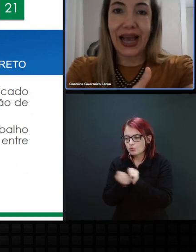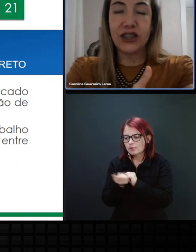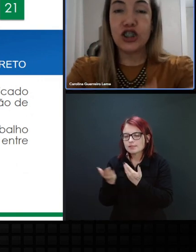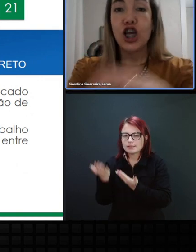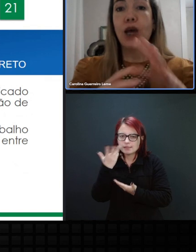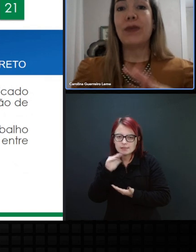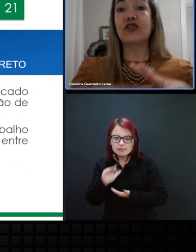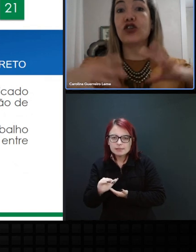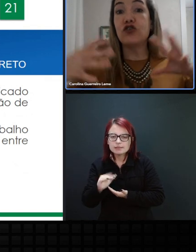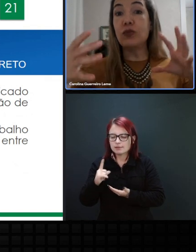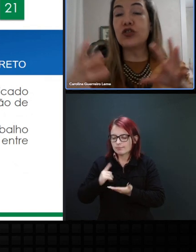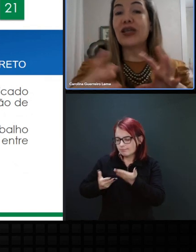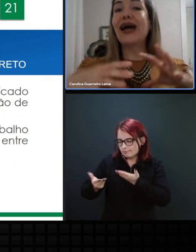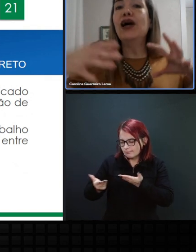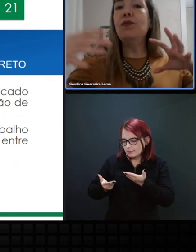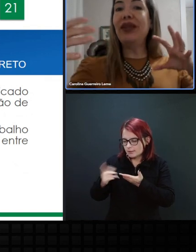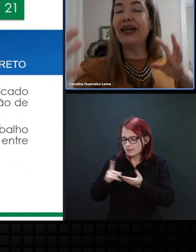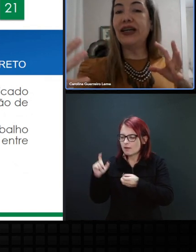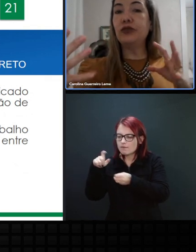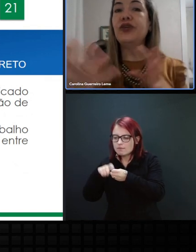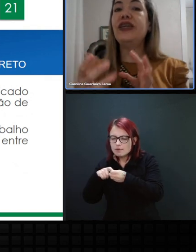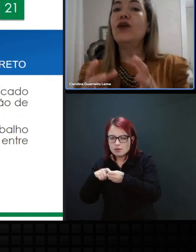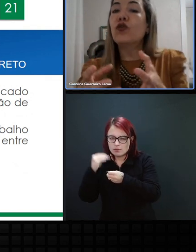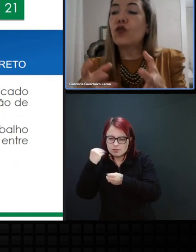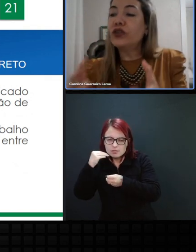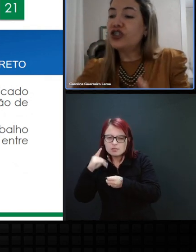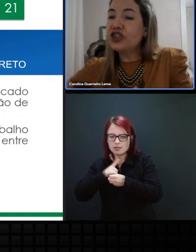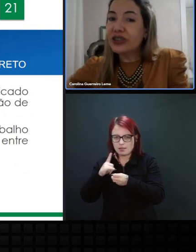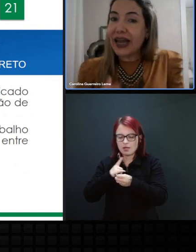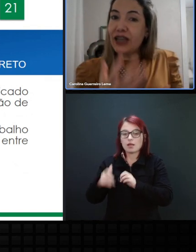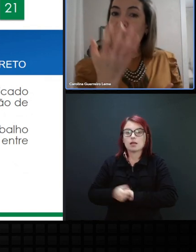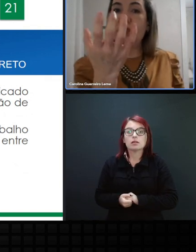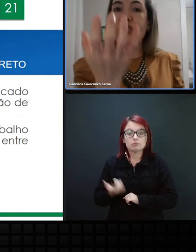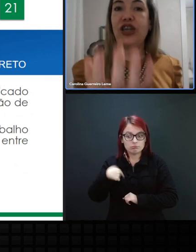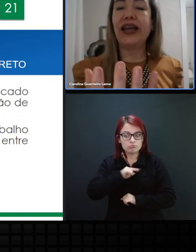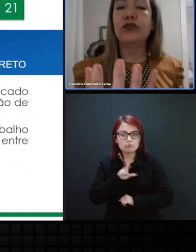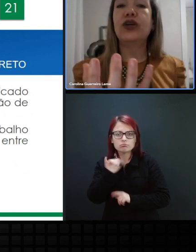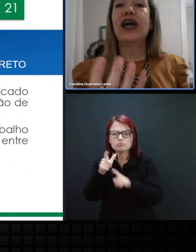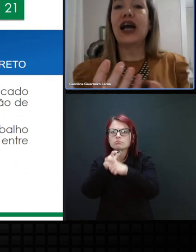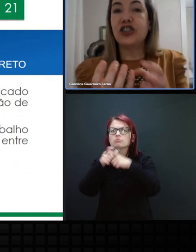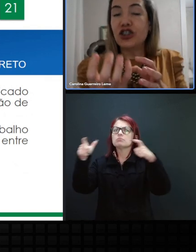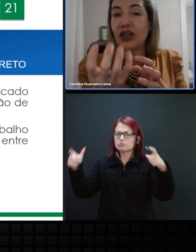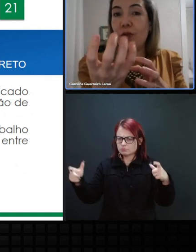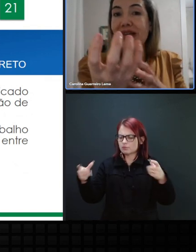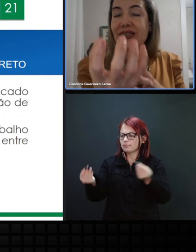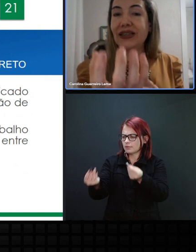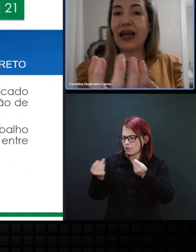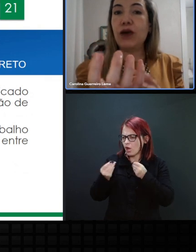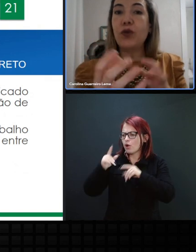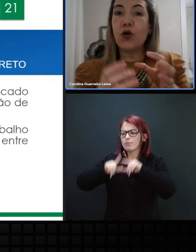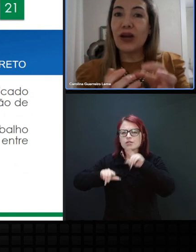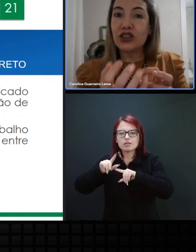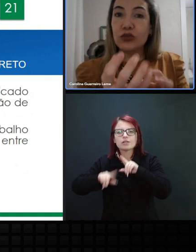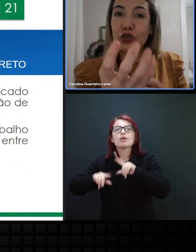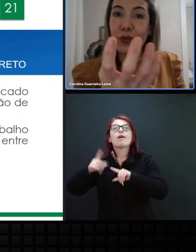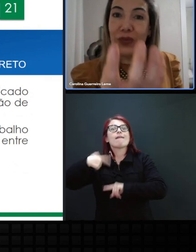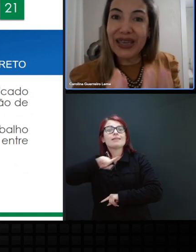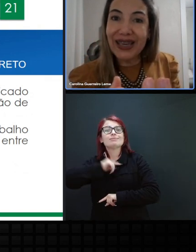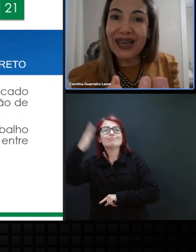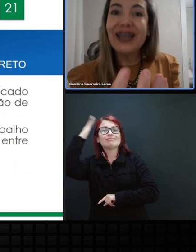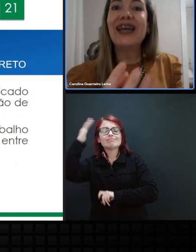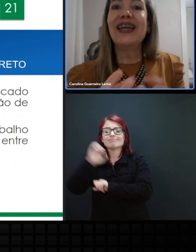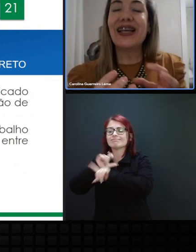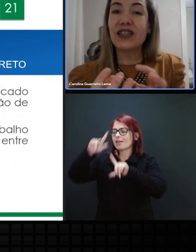cumplicidade, mas nós vamos ampliando e quando a gente traz o objeto, a gente já começa a dar um pouco mais de